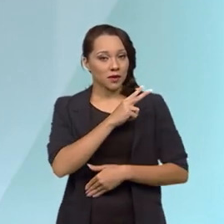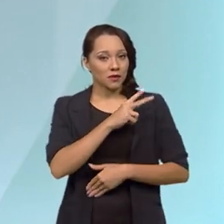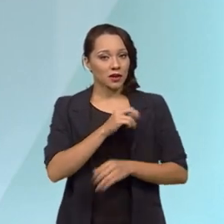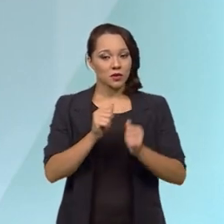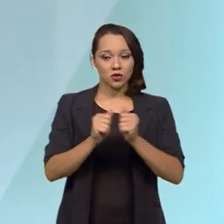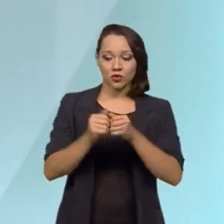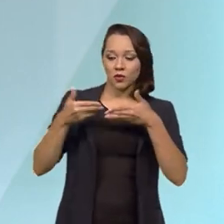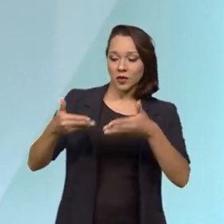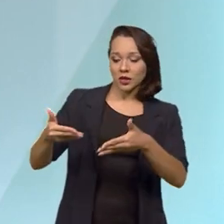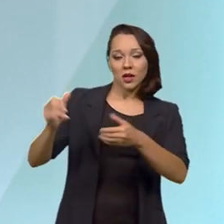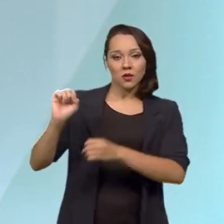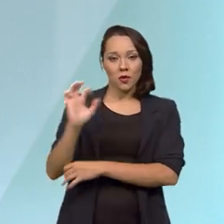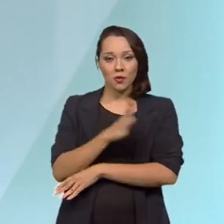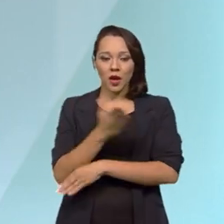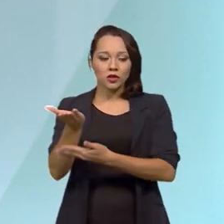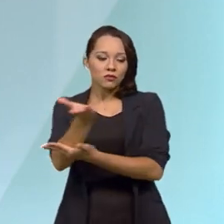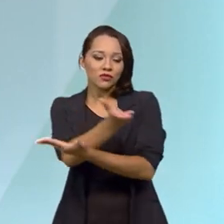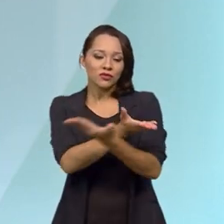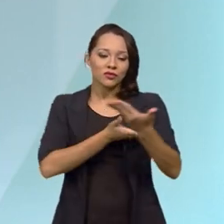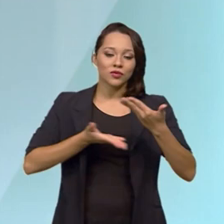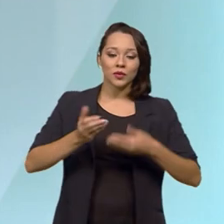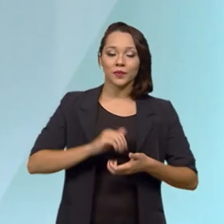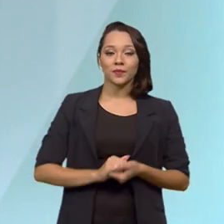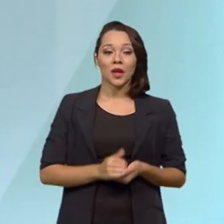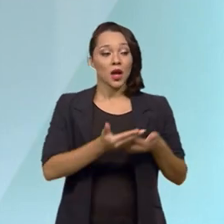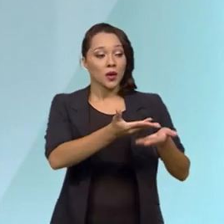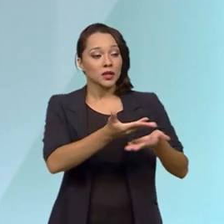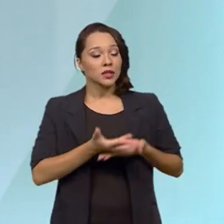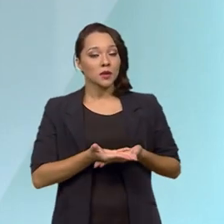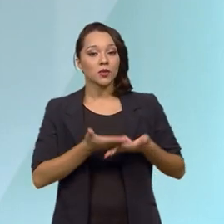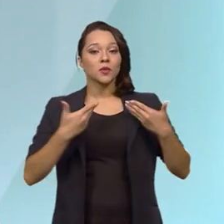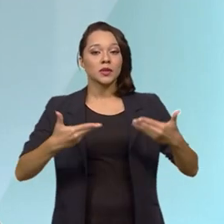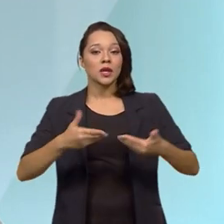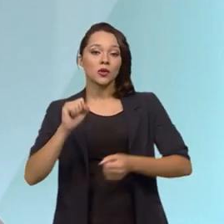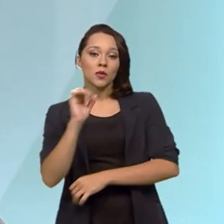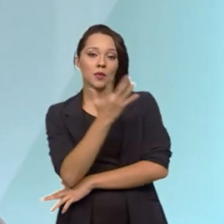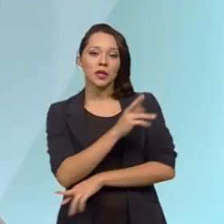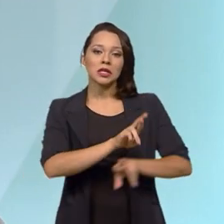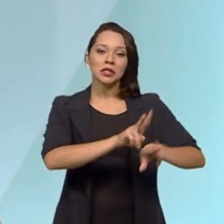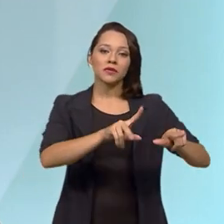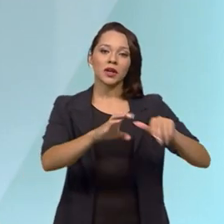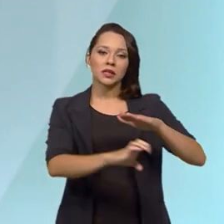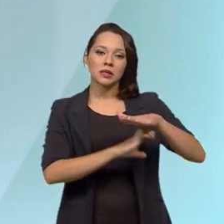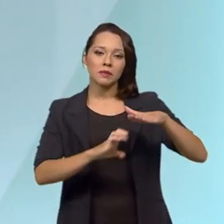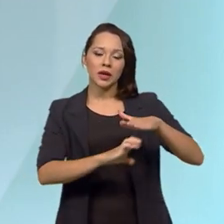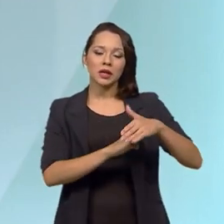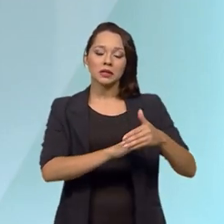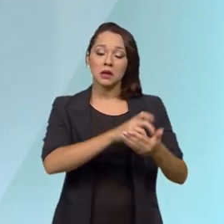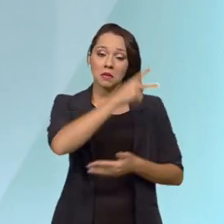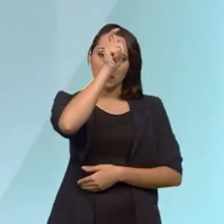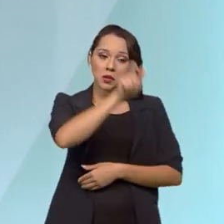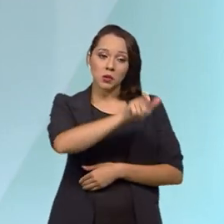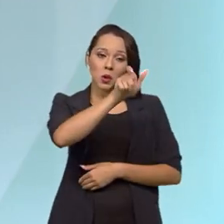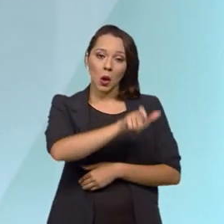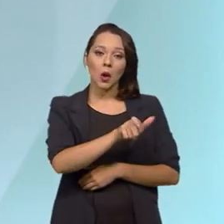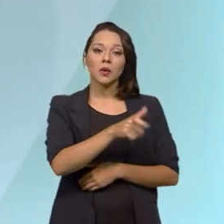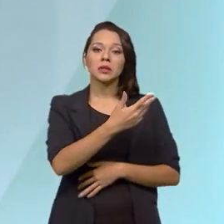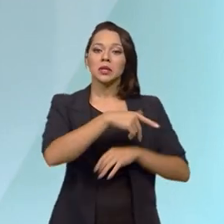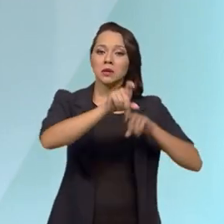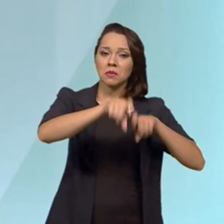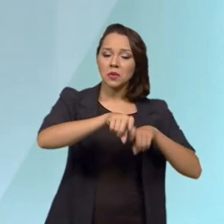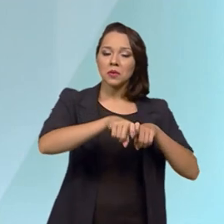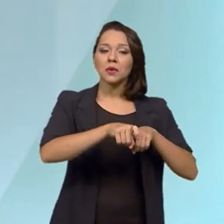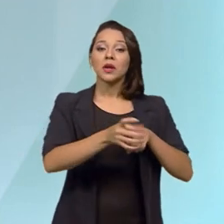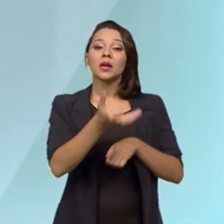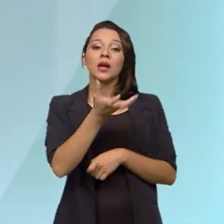interagem diariamente. Eu recebo no Ministério do Meio Ambiente vários empresários, vários produtores rurais